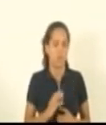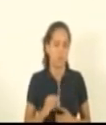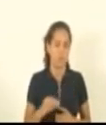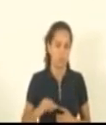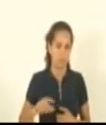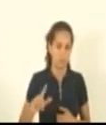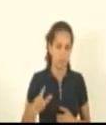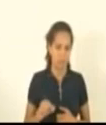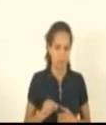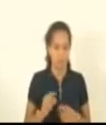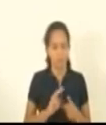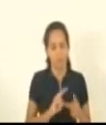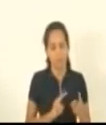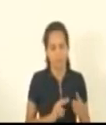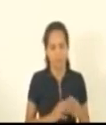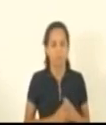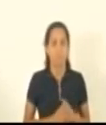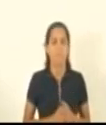Alexandre Xambim Coronel Hélito